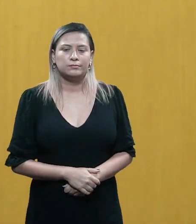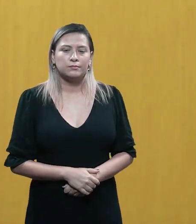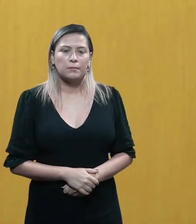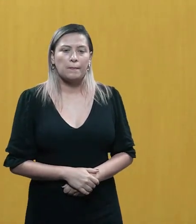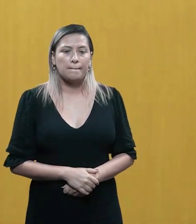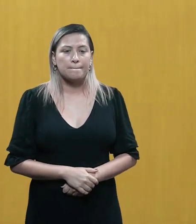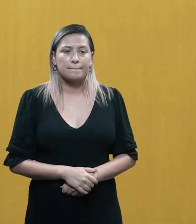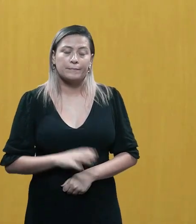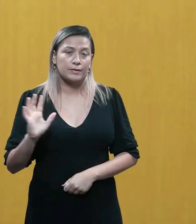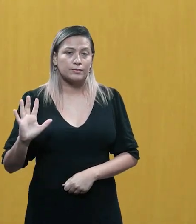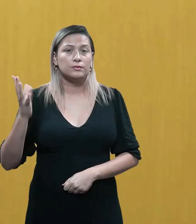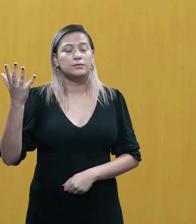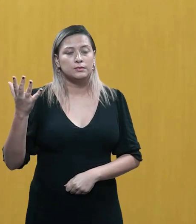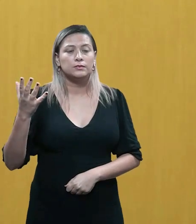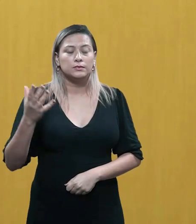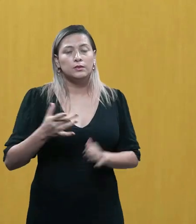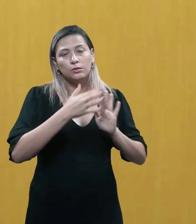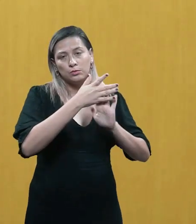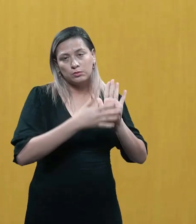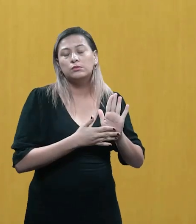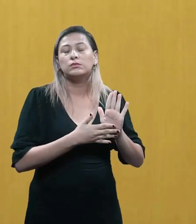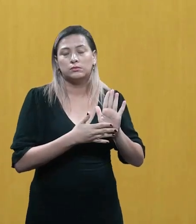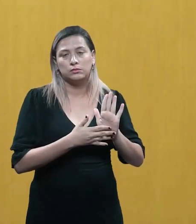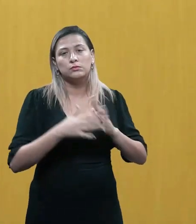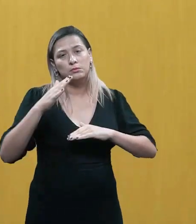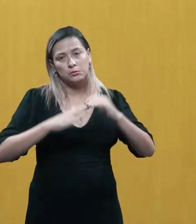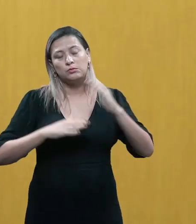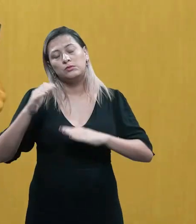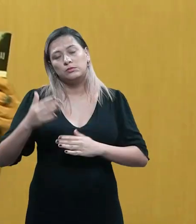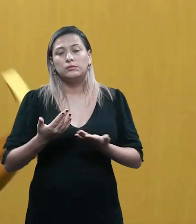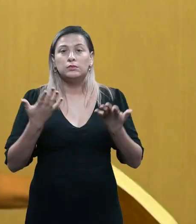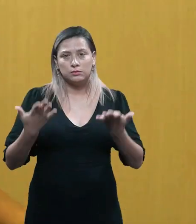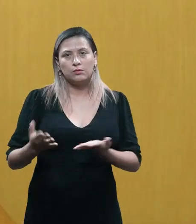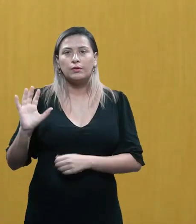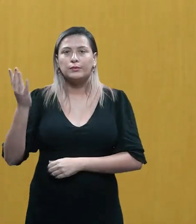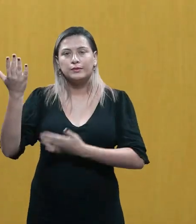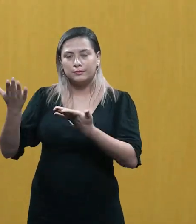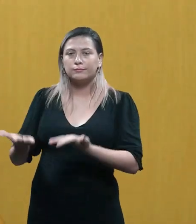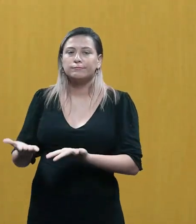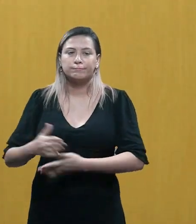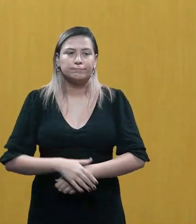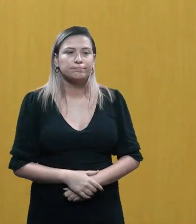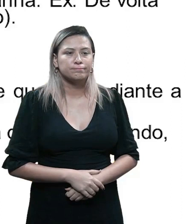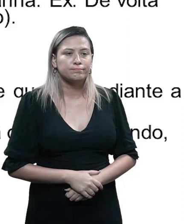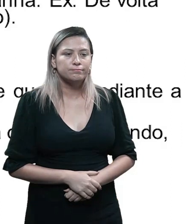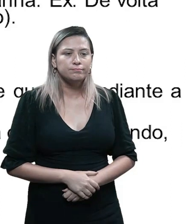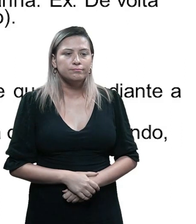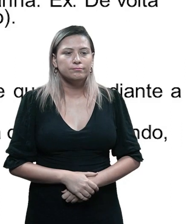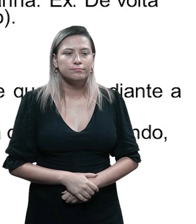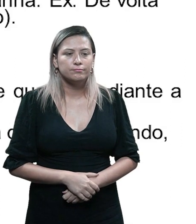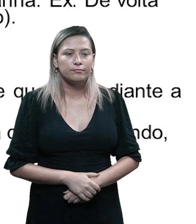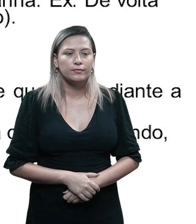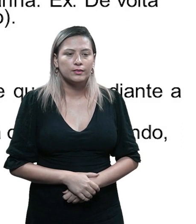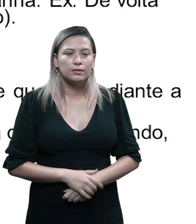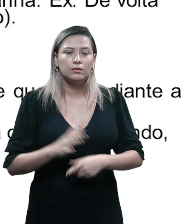Certo? Então, isso pode acontecer com os melhores roteiristas. Então, aconteceu com o Kleber Mendonça. Em qualquer